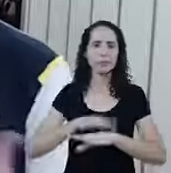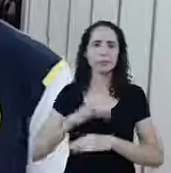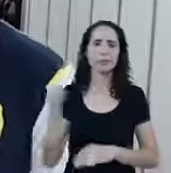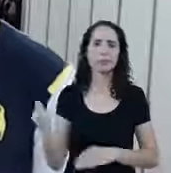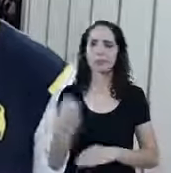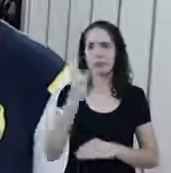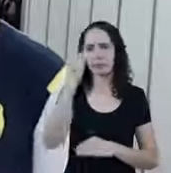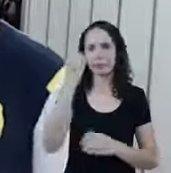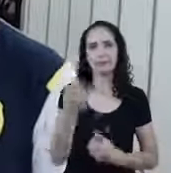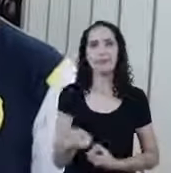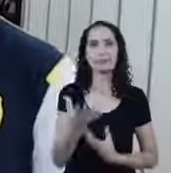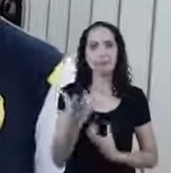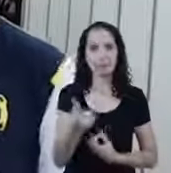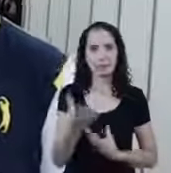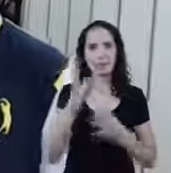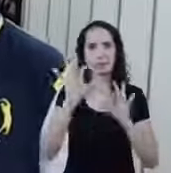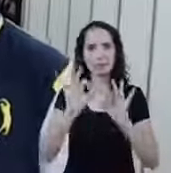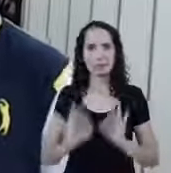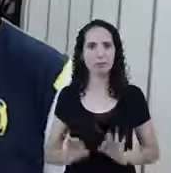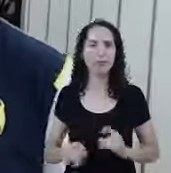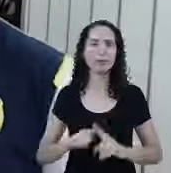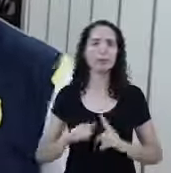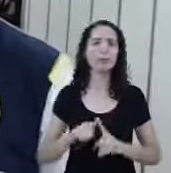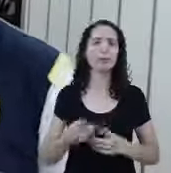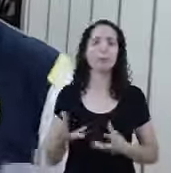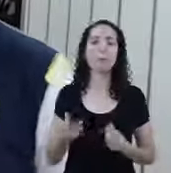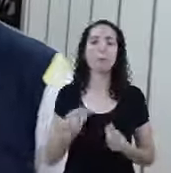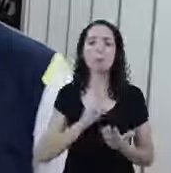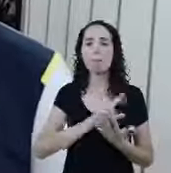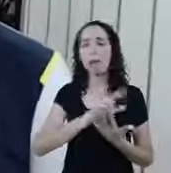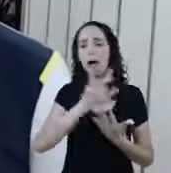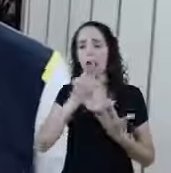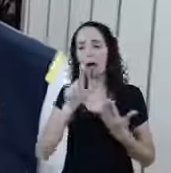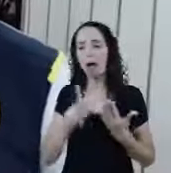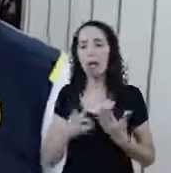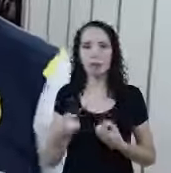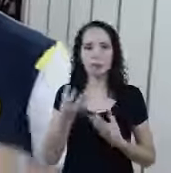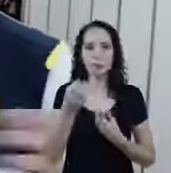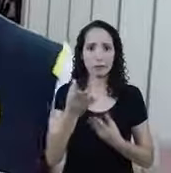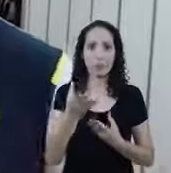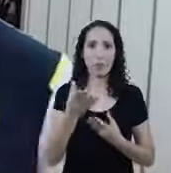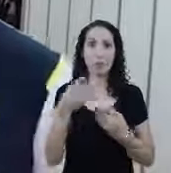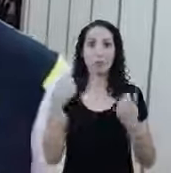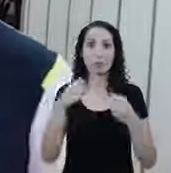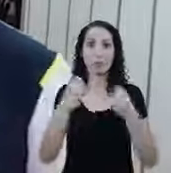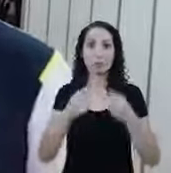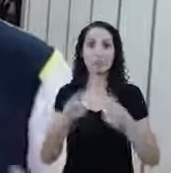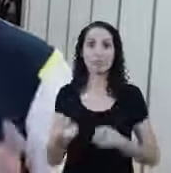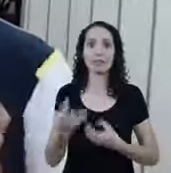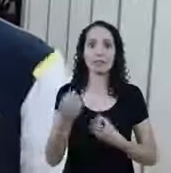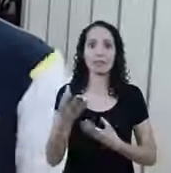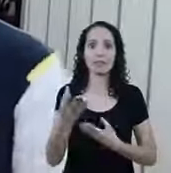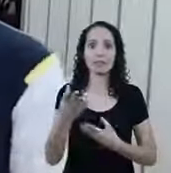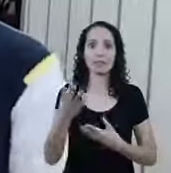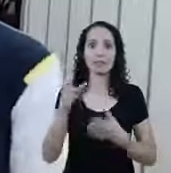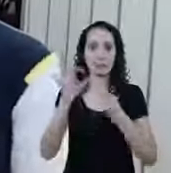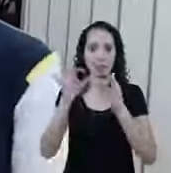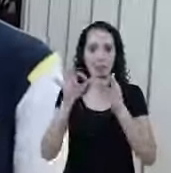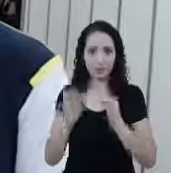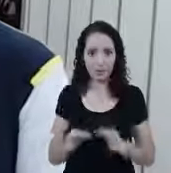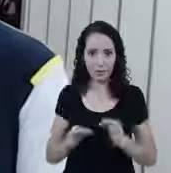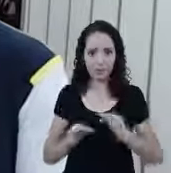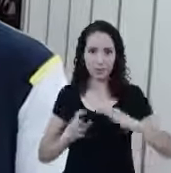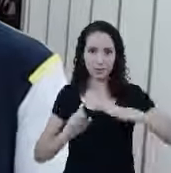nós precisamos Passar essas informações São tantas informações Desencontradas Que nós precisamos Reunir todas elas Num modo